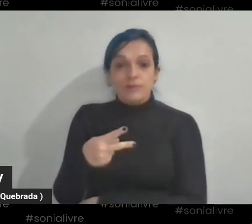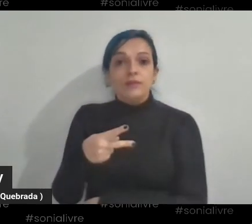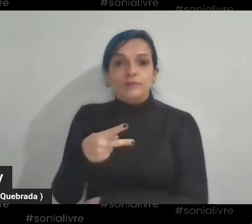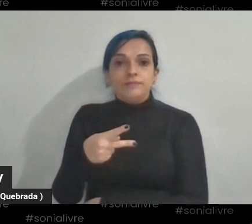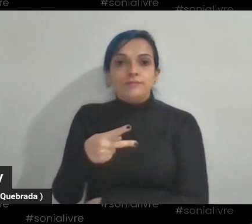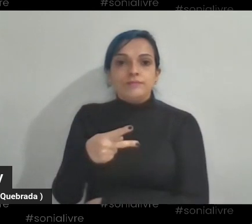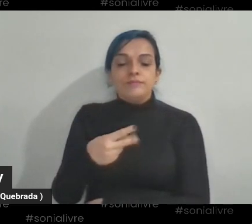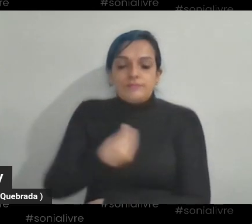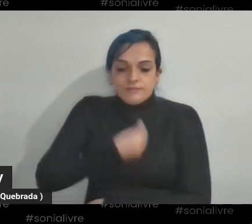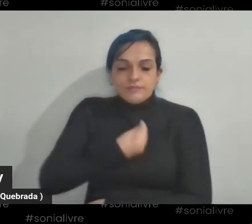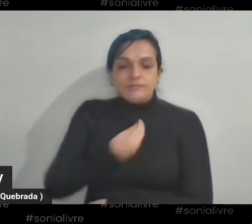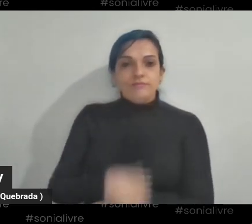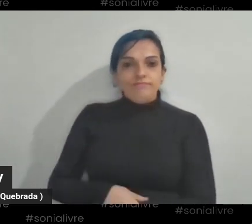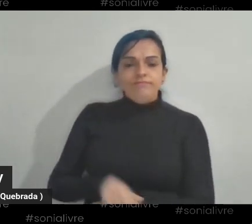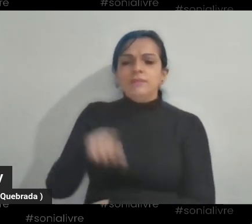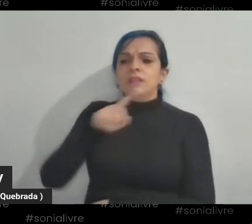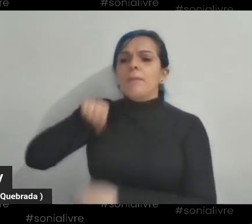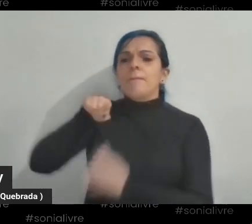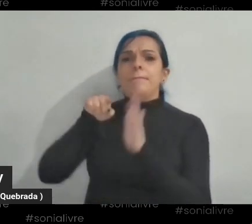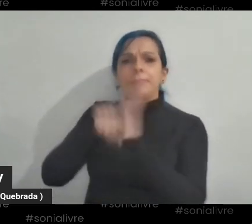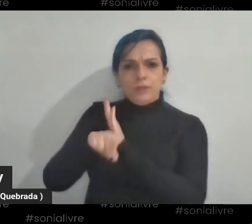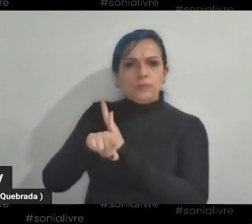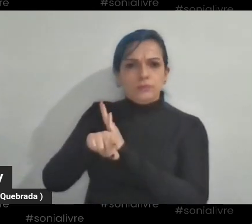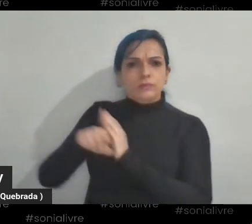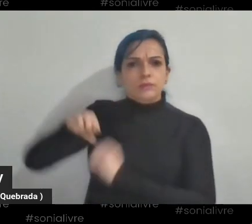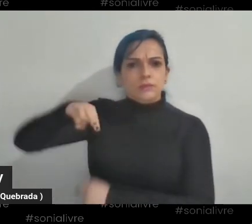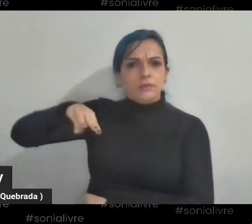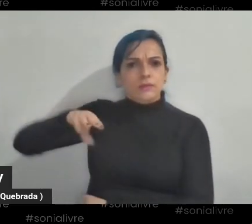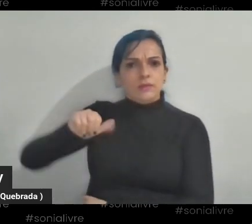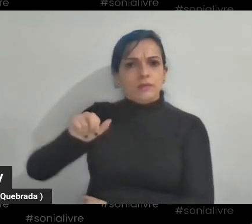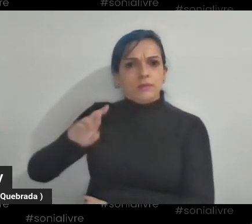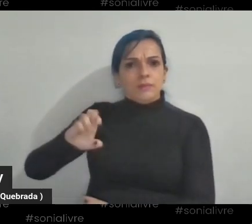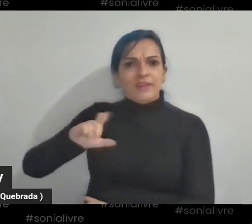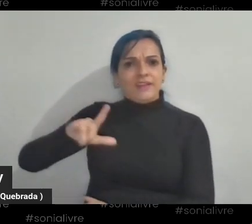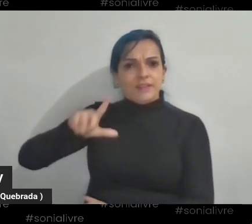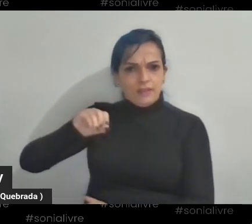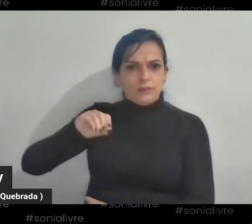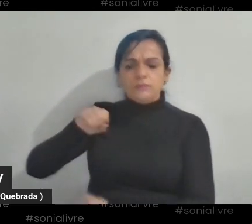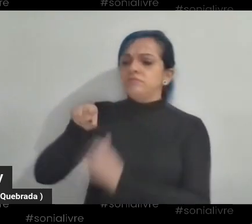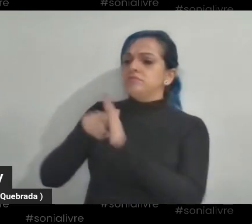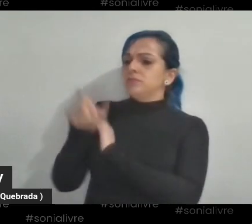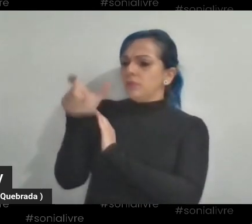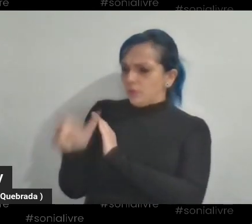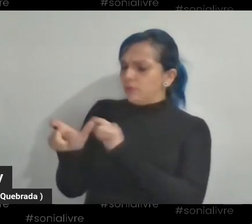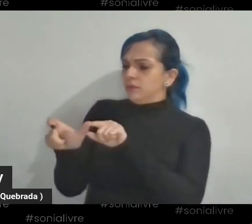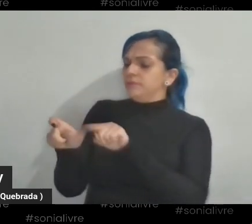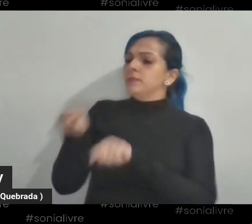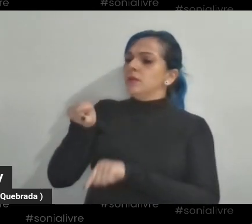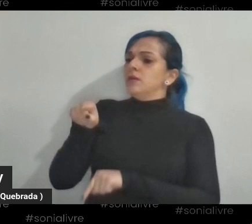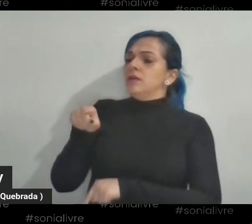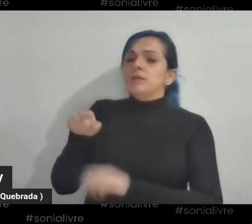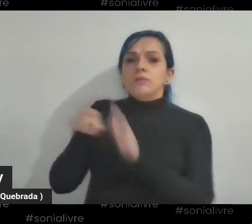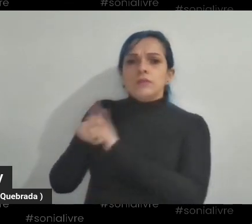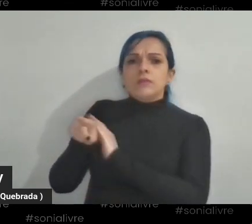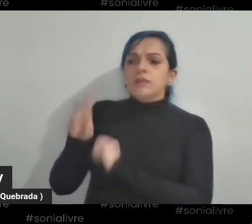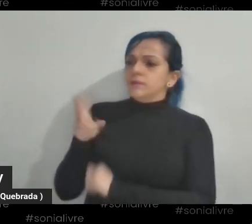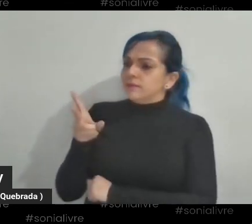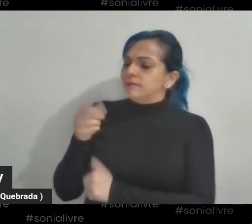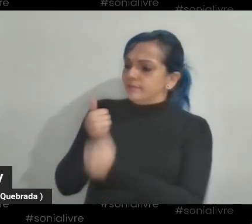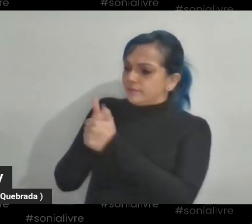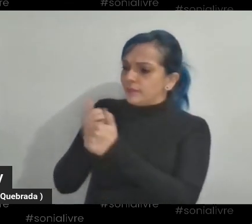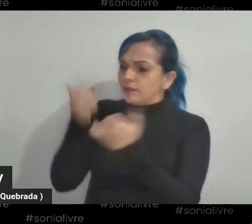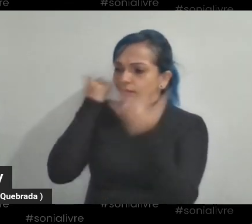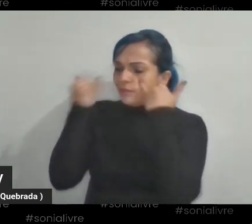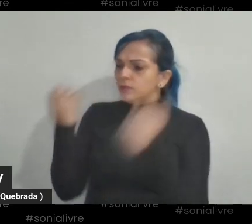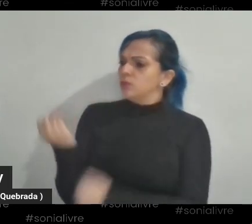Marcelo, cada vez que você acompanha alguma cobertura, alguma nova informação